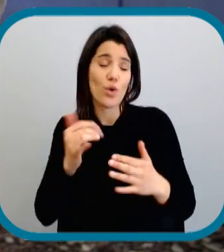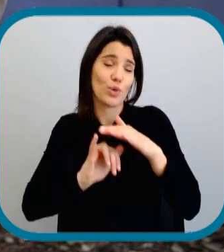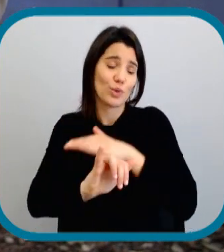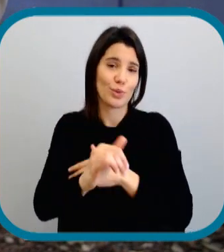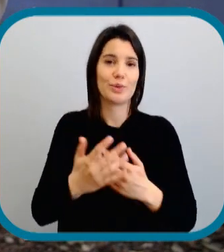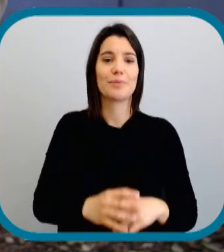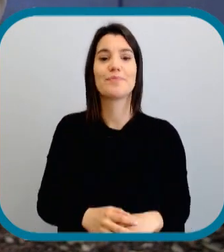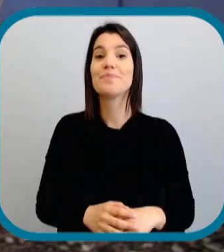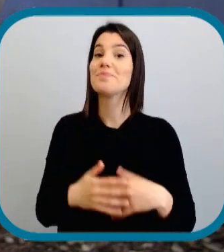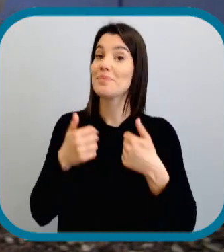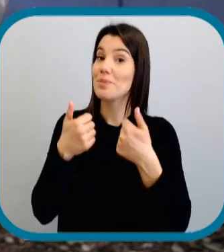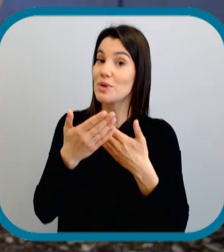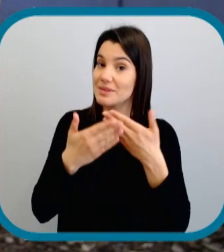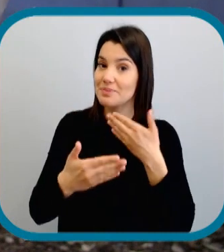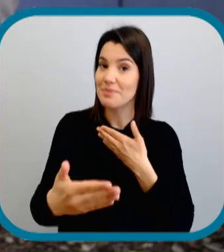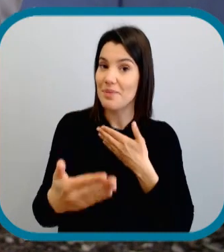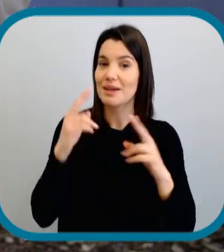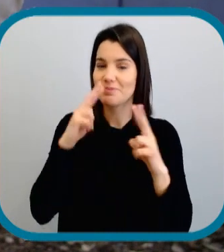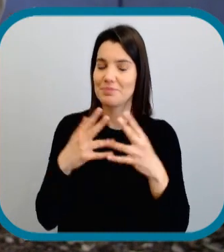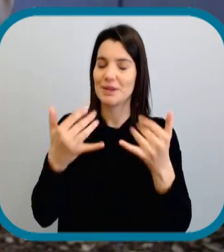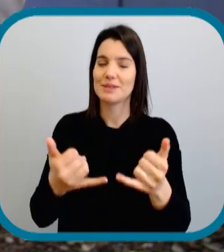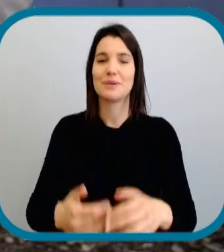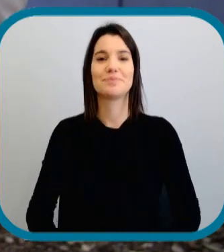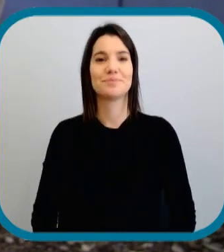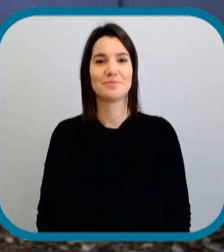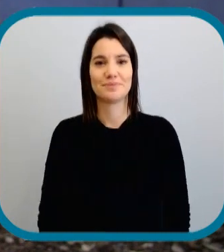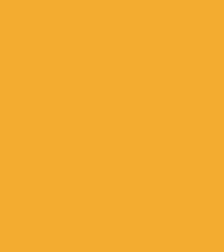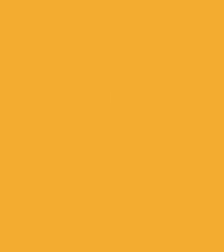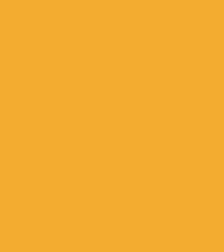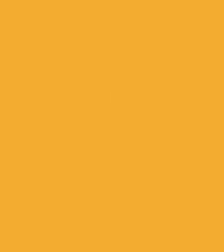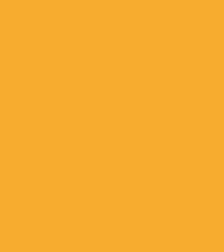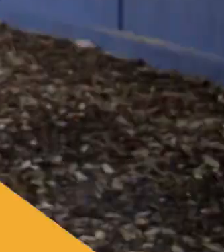em E2 Esques. Tenham uma boa semana, até à próxima.